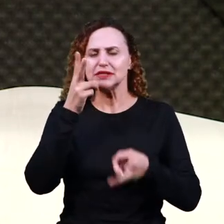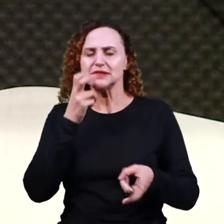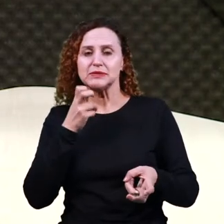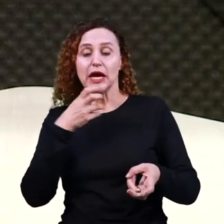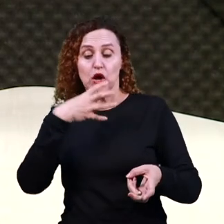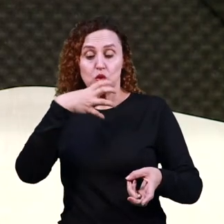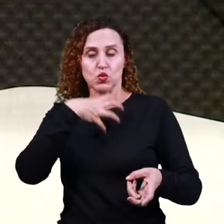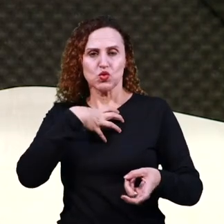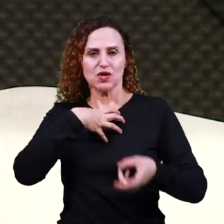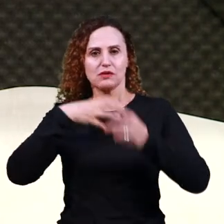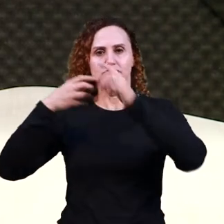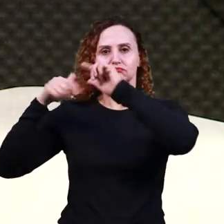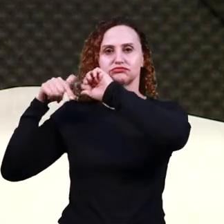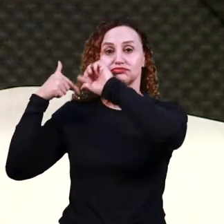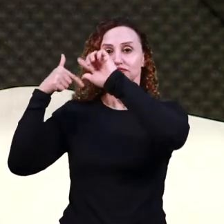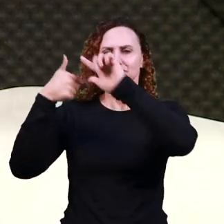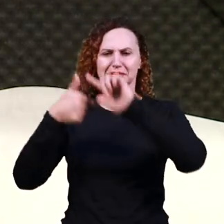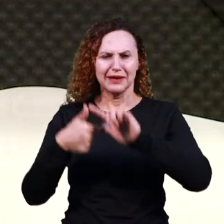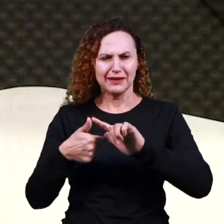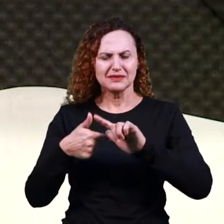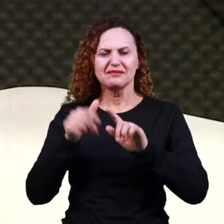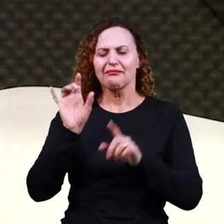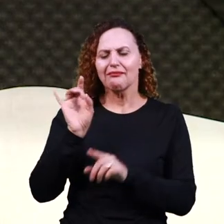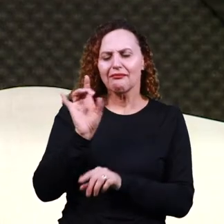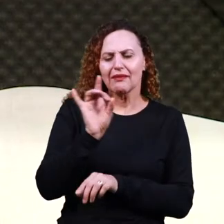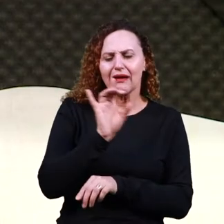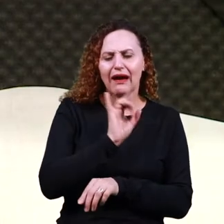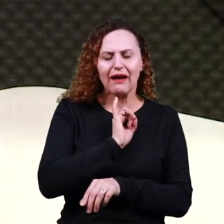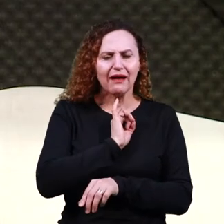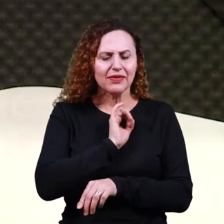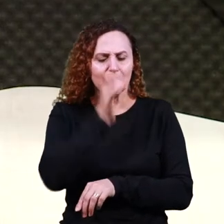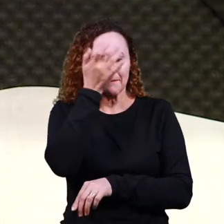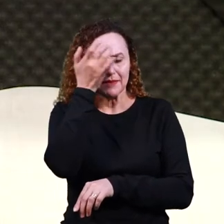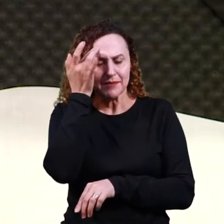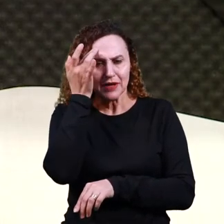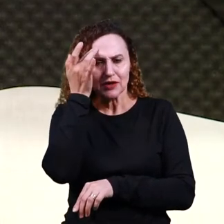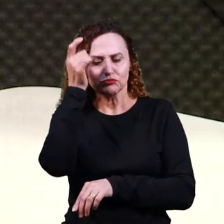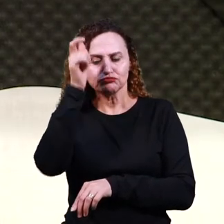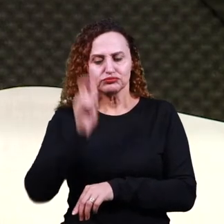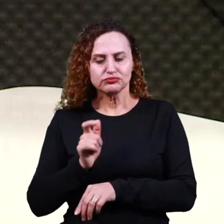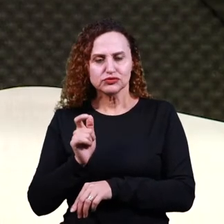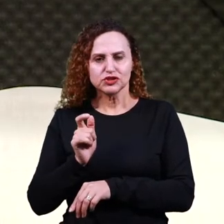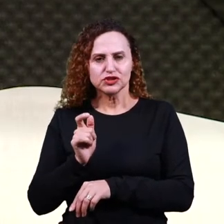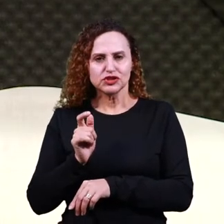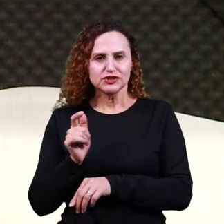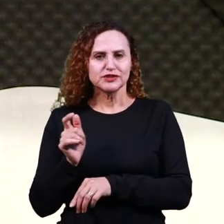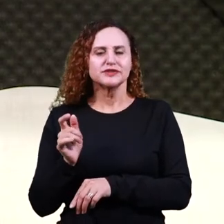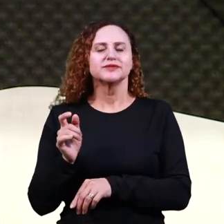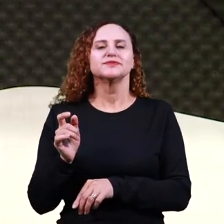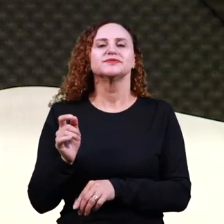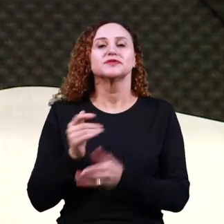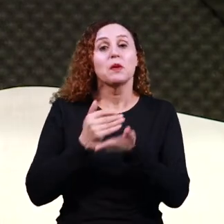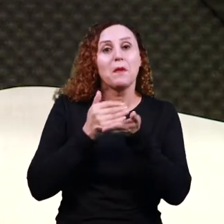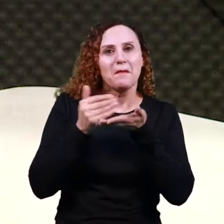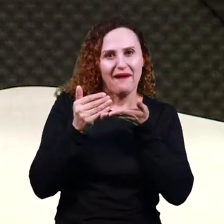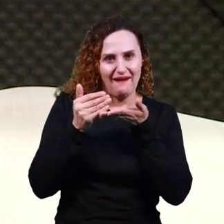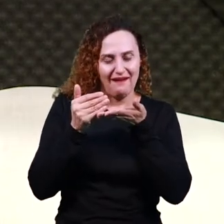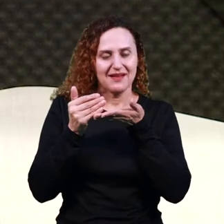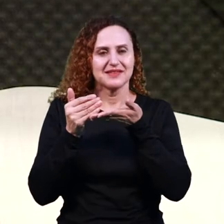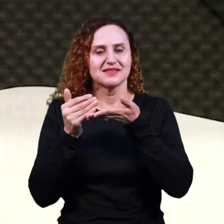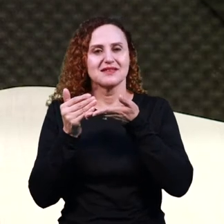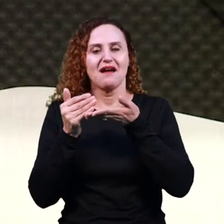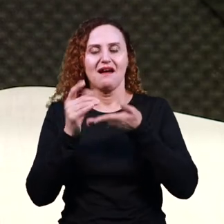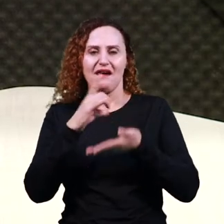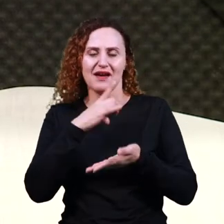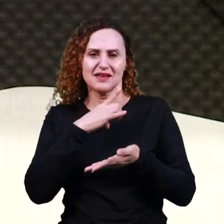clássica, ou seja, cada vez que entra uma personagem, então, é dada essa